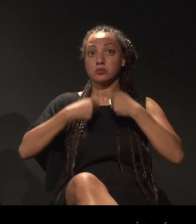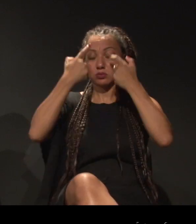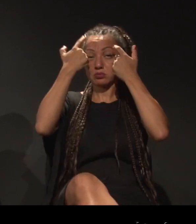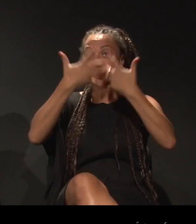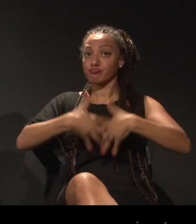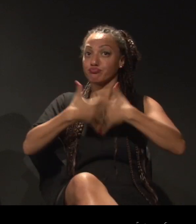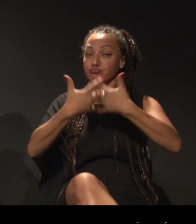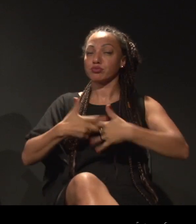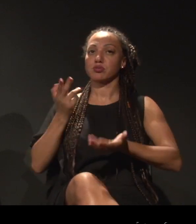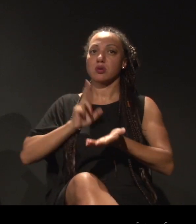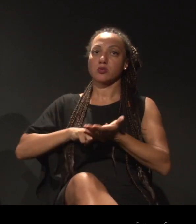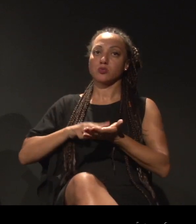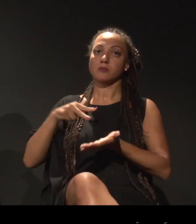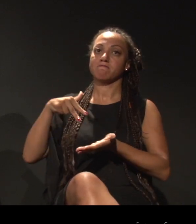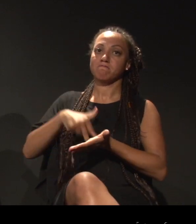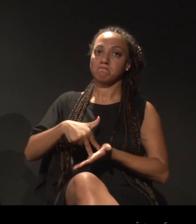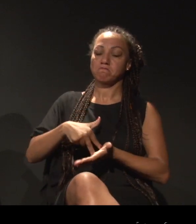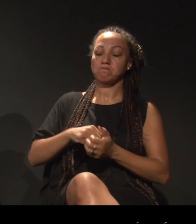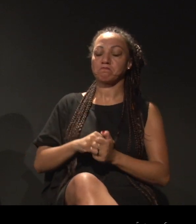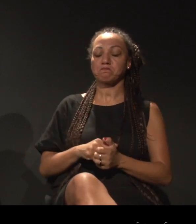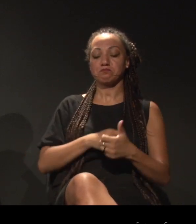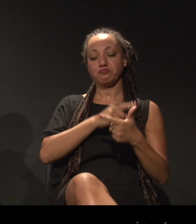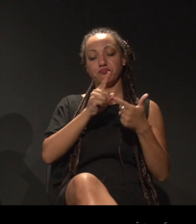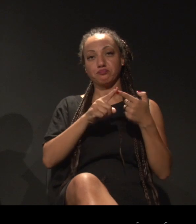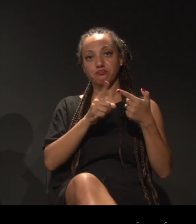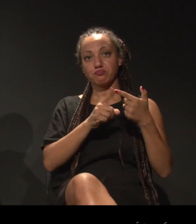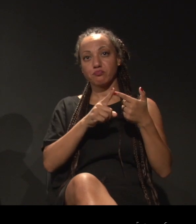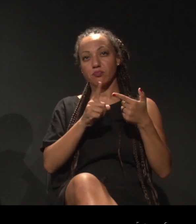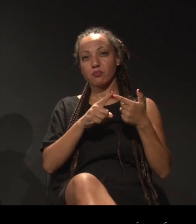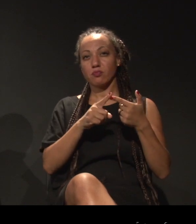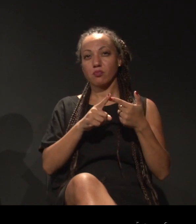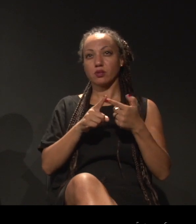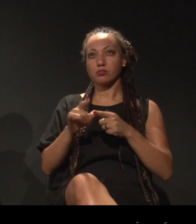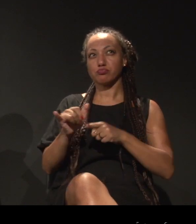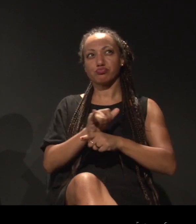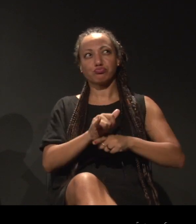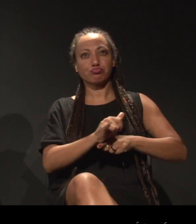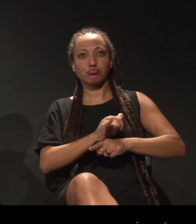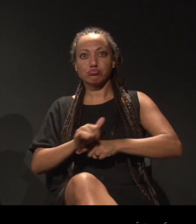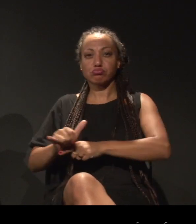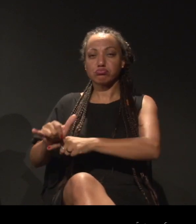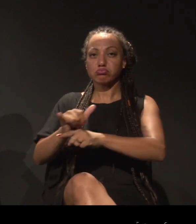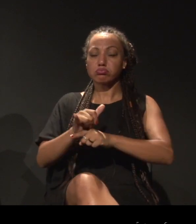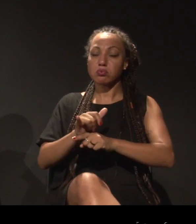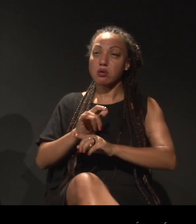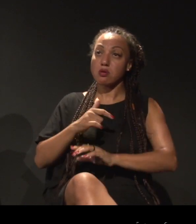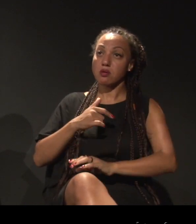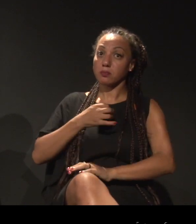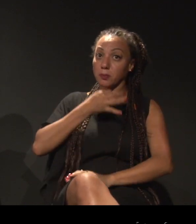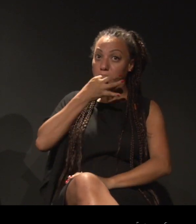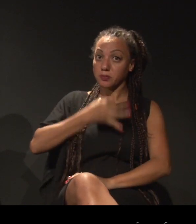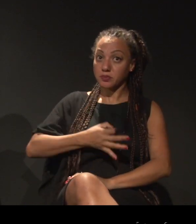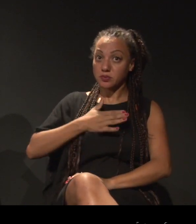lugar. Em relação à questão de articulação, acredito que a gente tem aí um